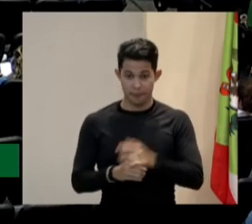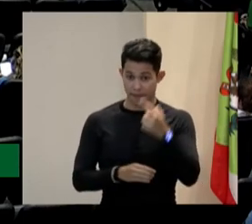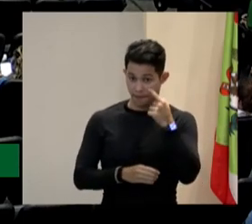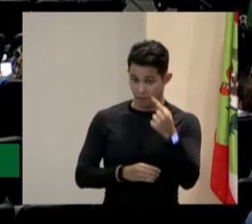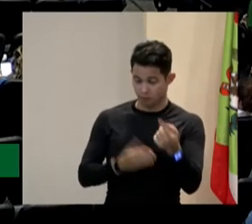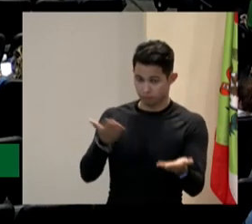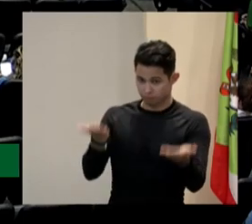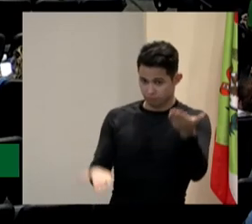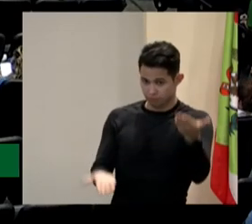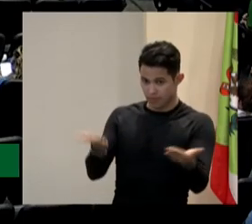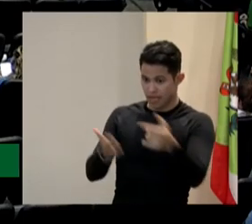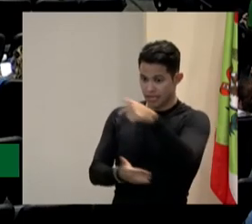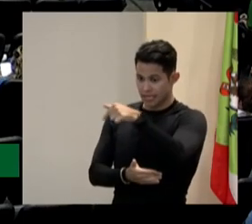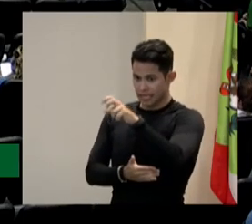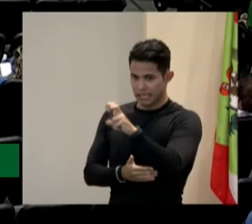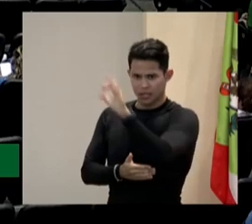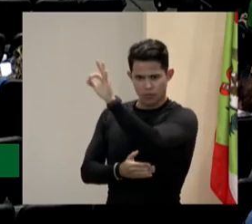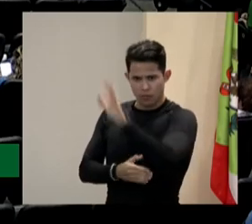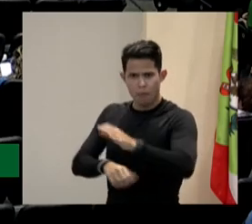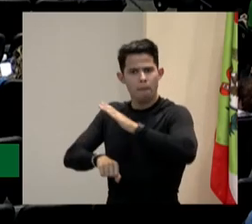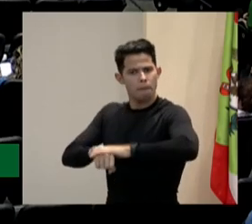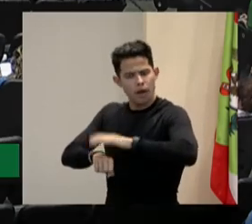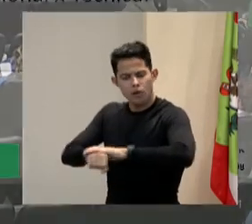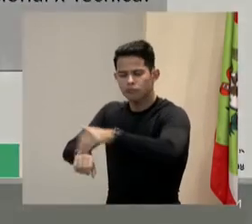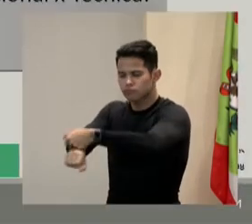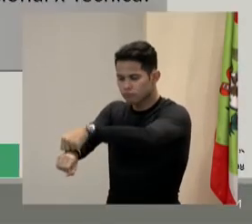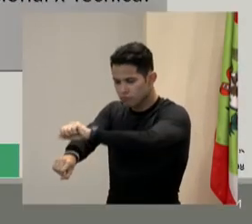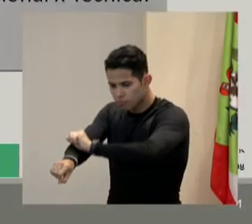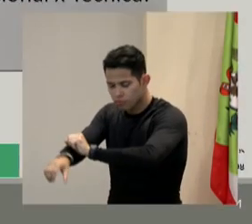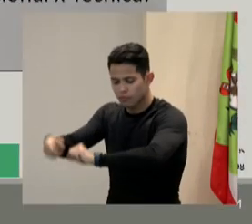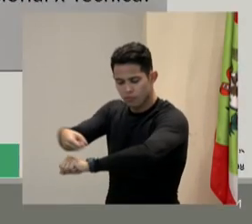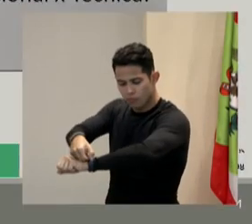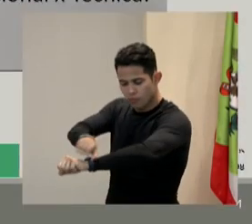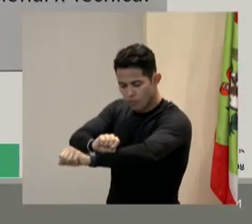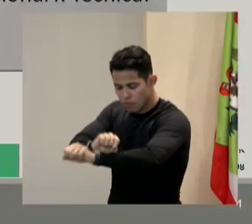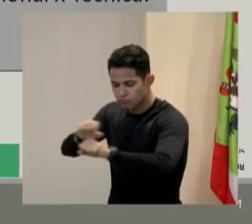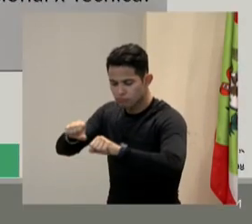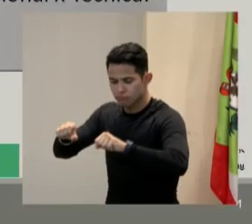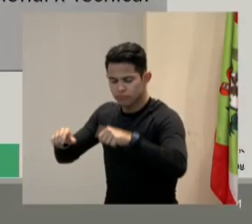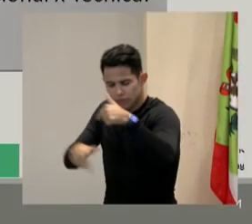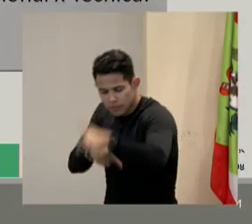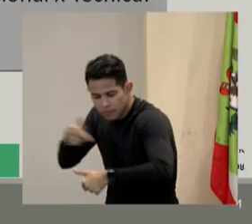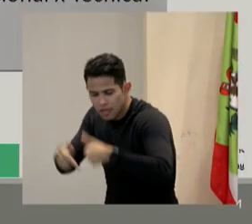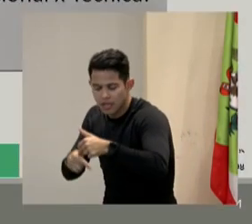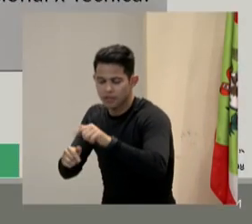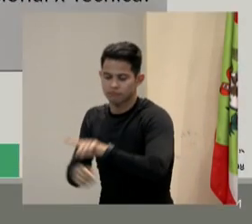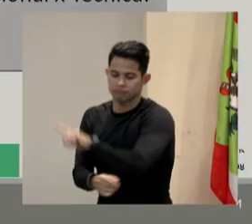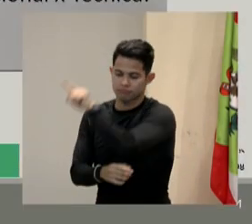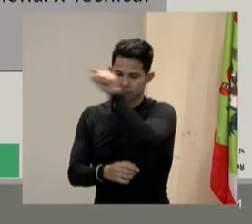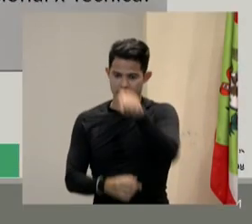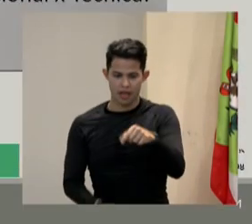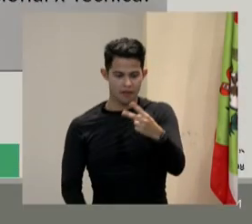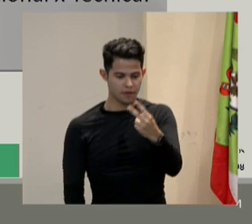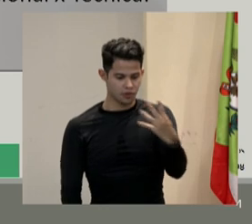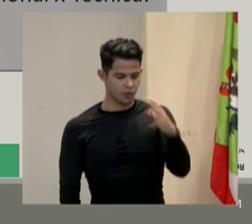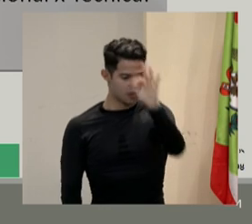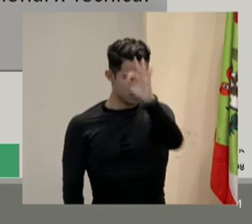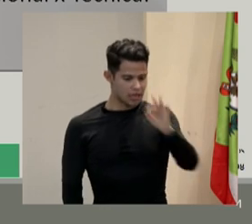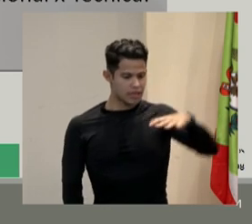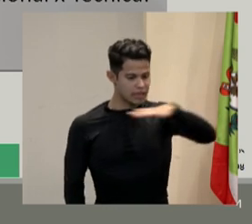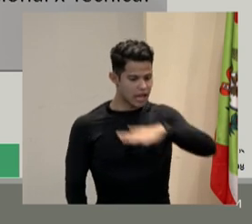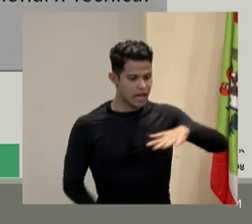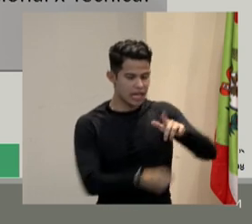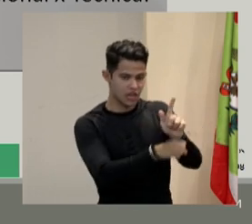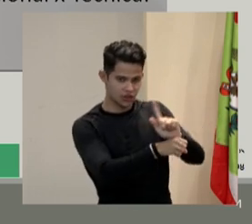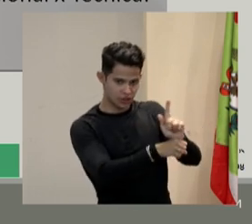lá fazendo o trabalho braçal, com a mão na massa, e 24% mais na parte administrativa, de gestão,